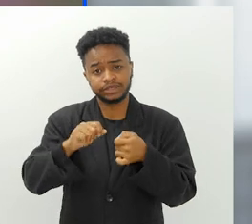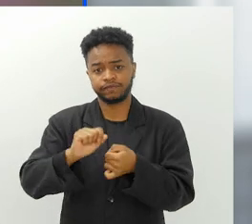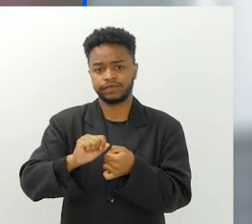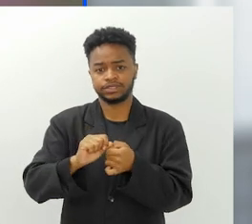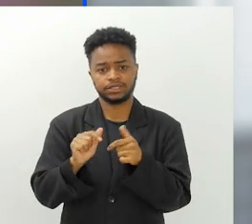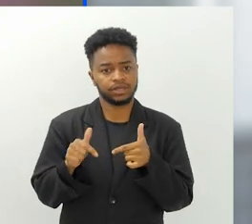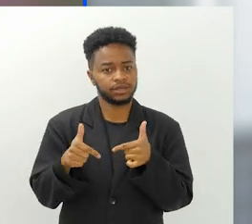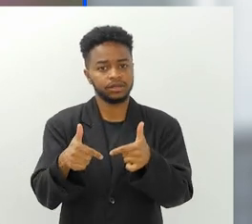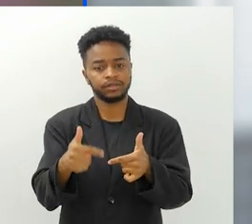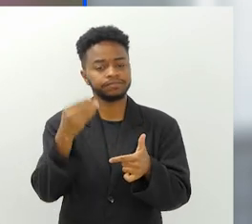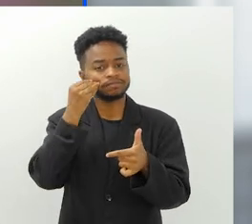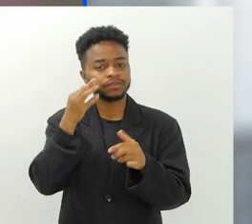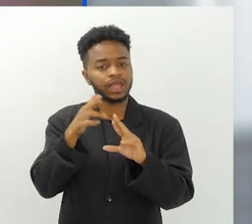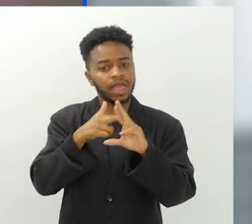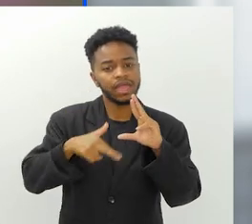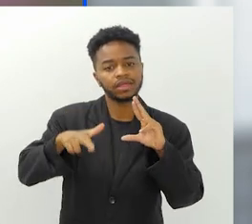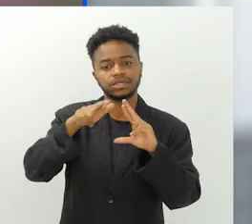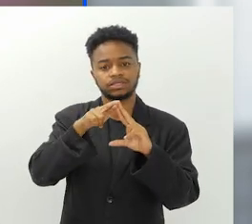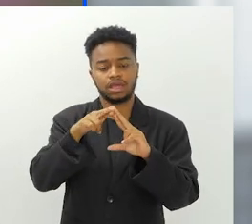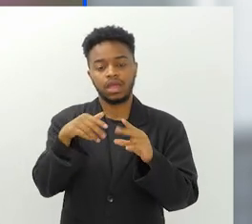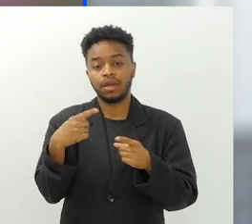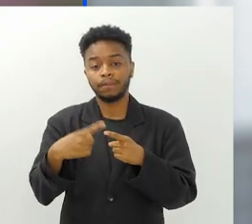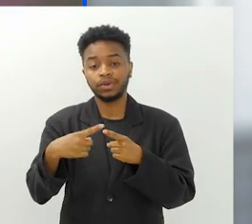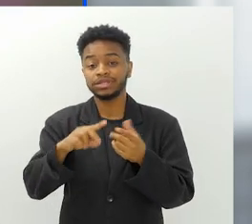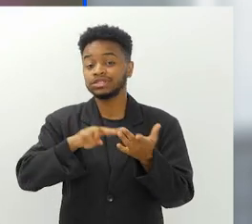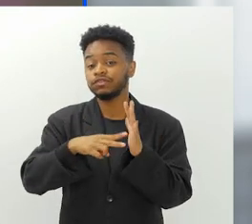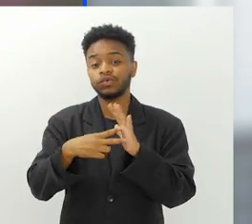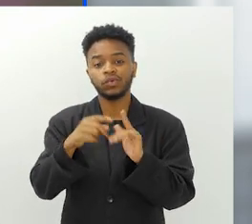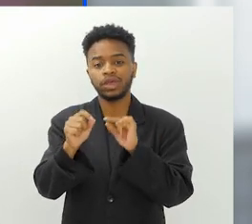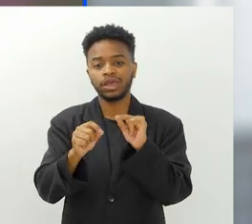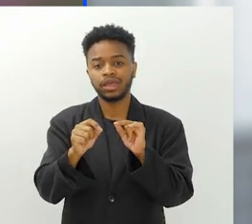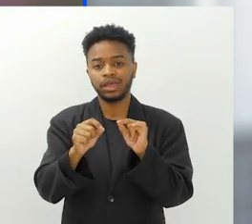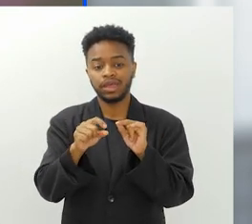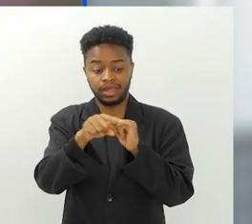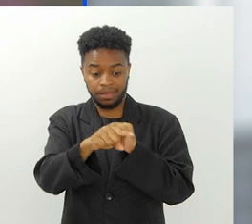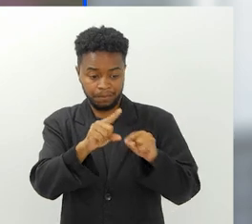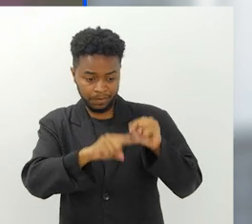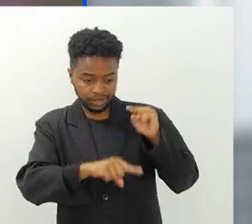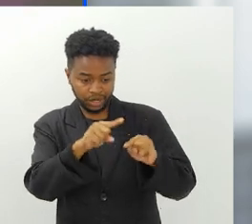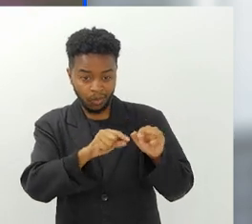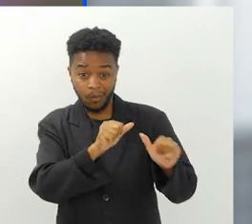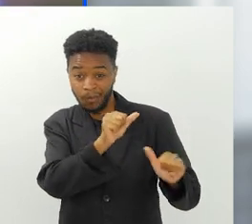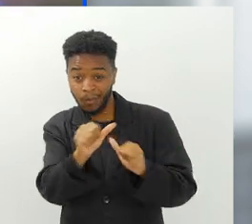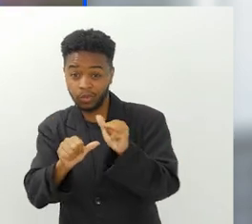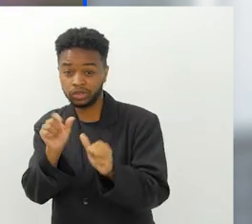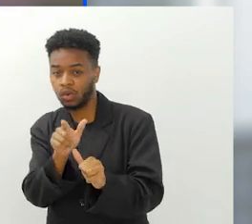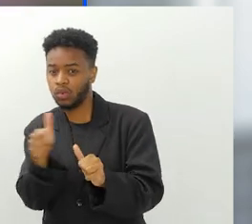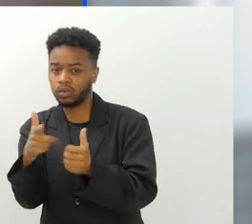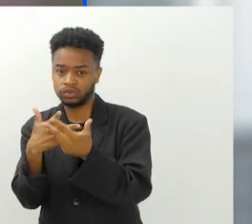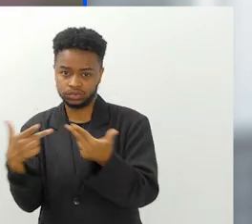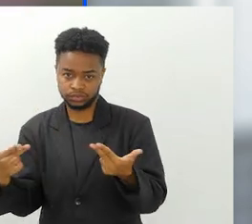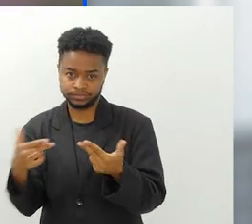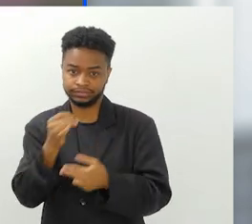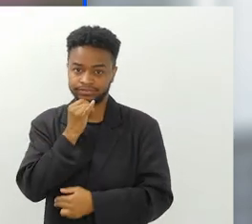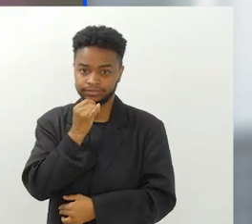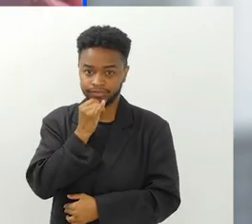implementada em termos de reciclagem, que já significa você transformar aquele material. Então, por